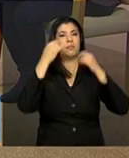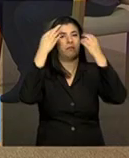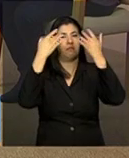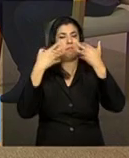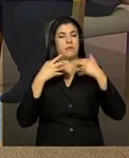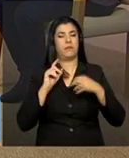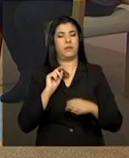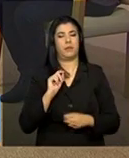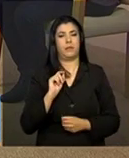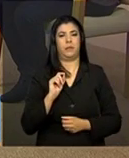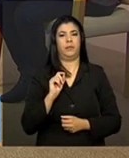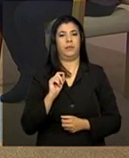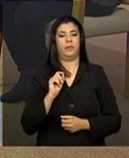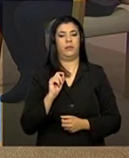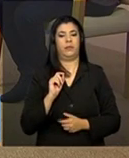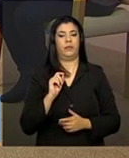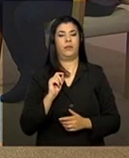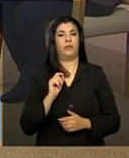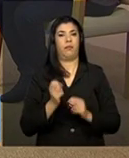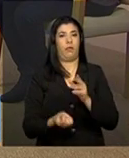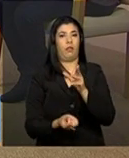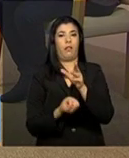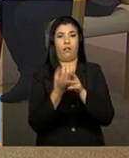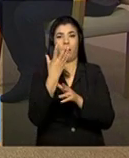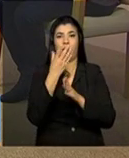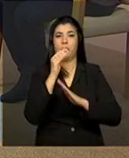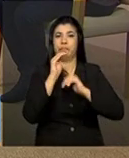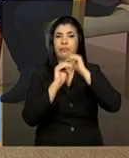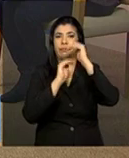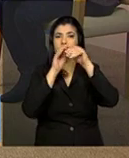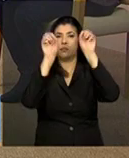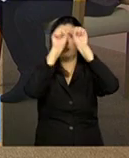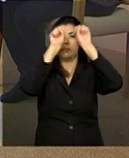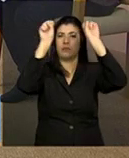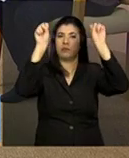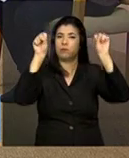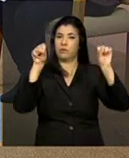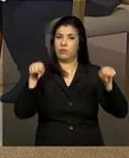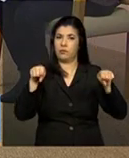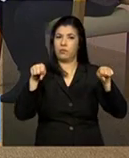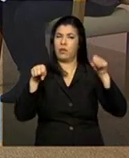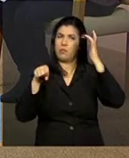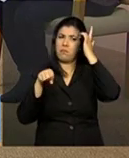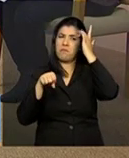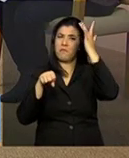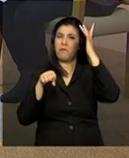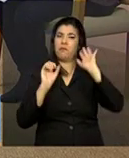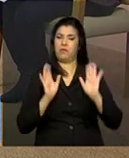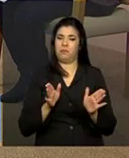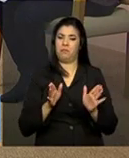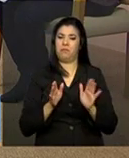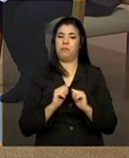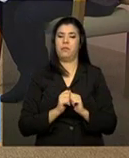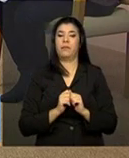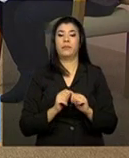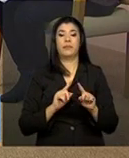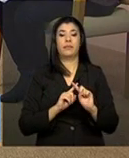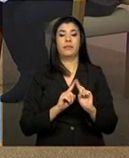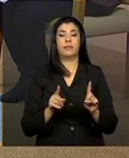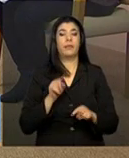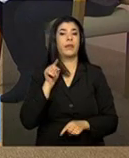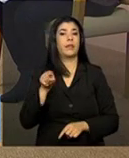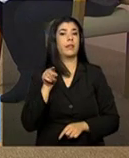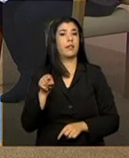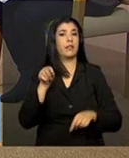que desenvolver um sistema eletrônico, um sistema de informação, talvez seja a parte mais fácil. Agora, este sistema,